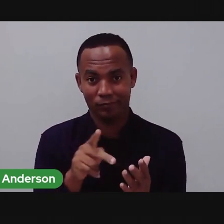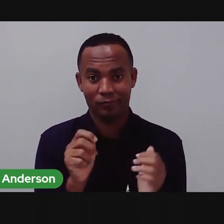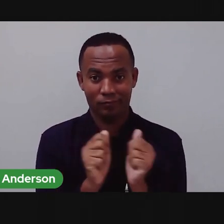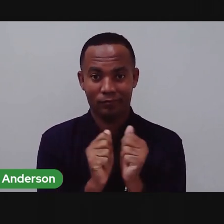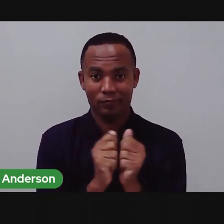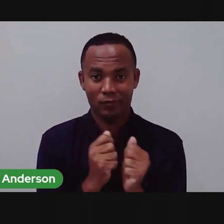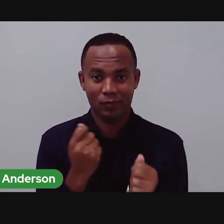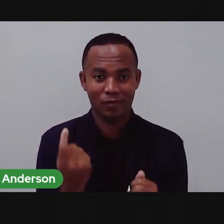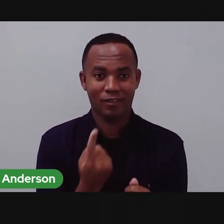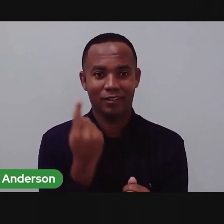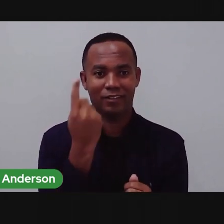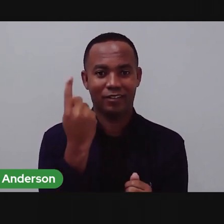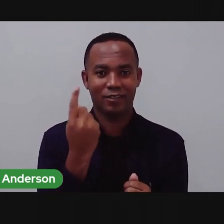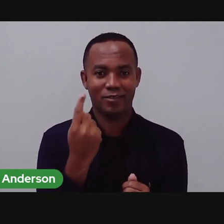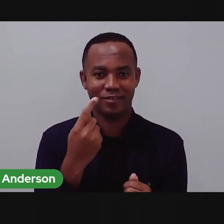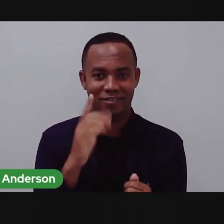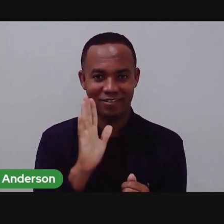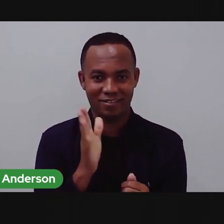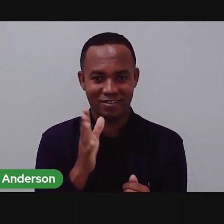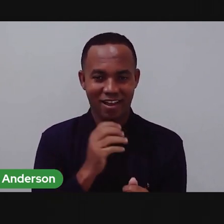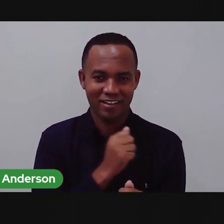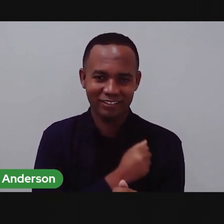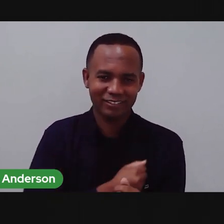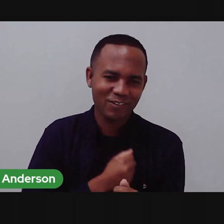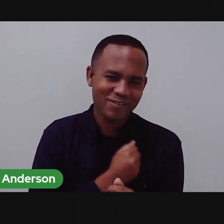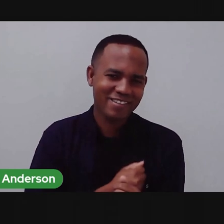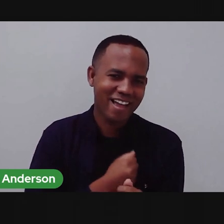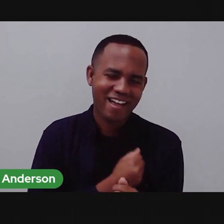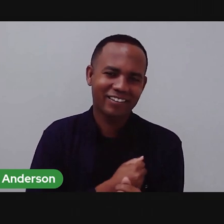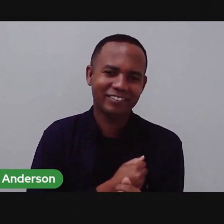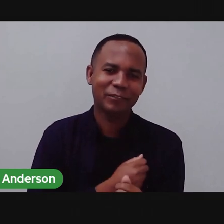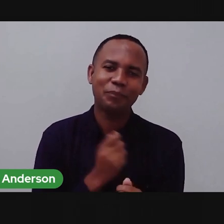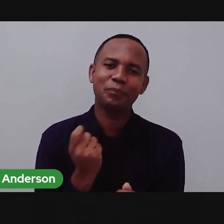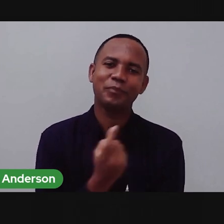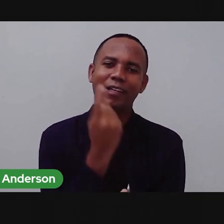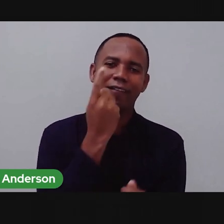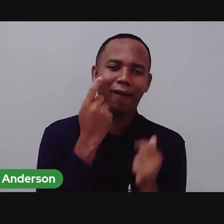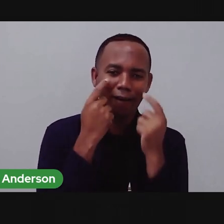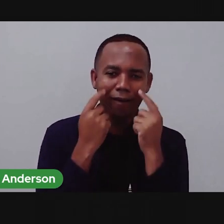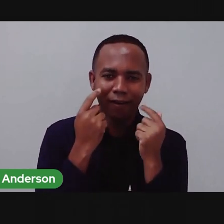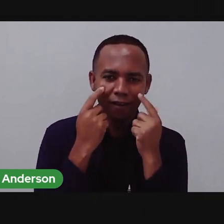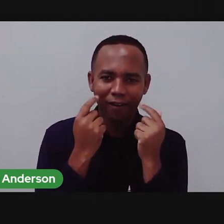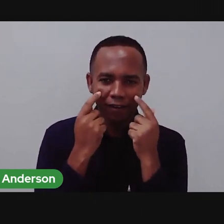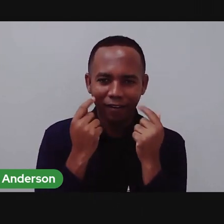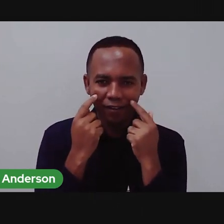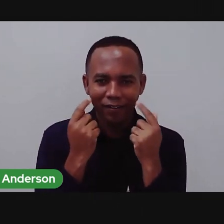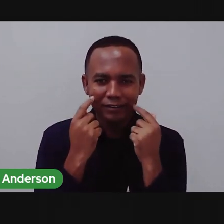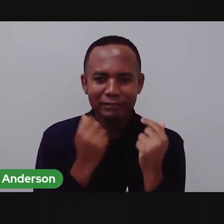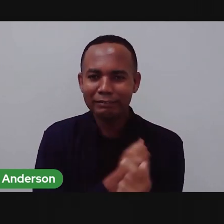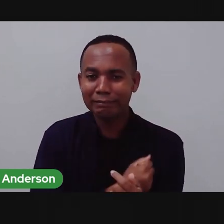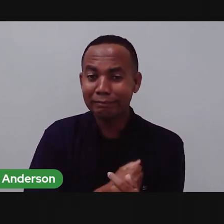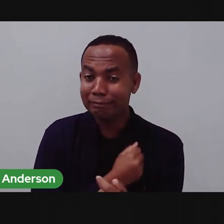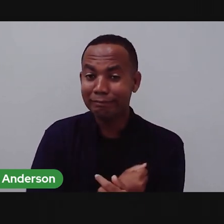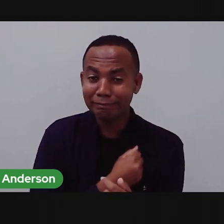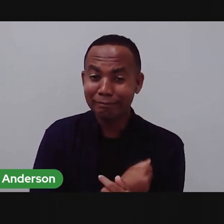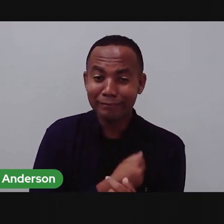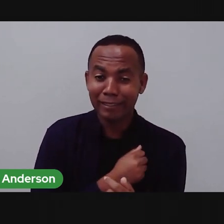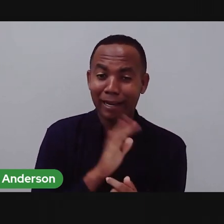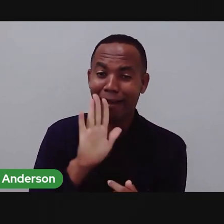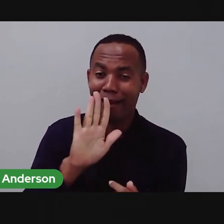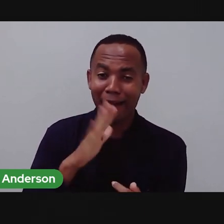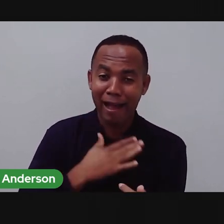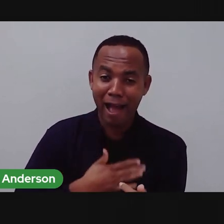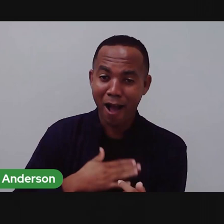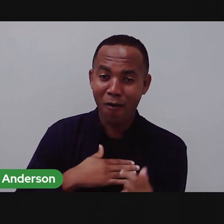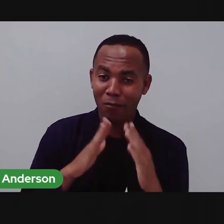Sentiram saudades? Eu aposto que sim. Anderson mesmo estava chorando aqui de saudade de vocês. Eu tive que consolar, falar Anderson, vamos falar mais